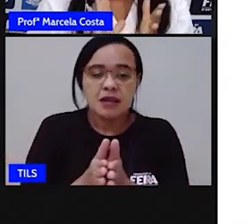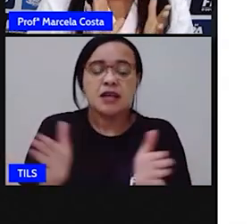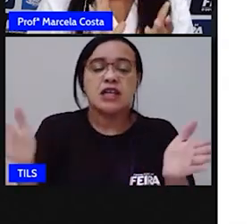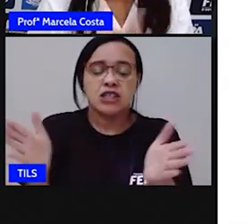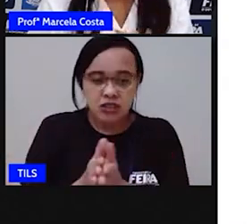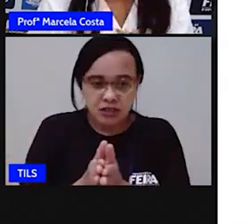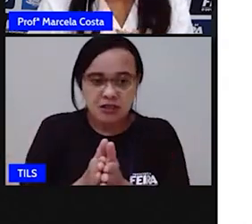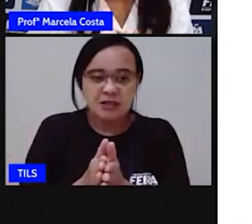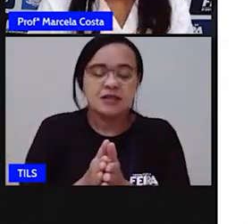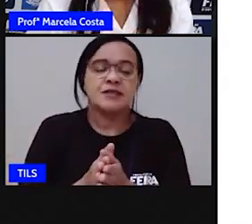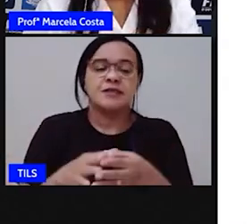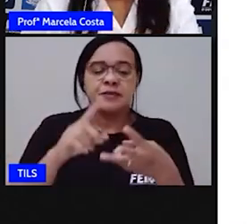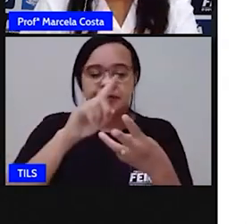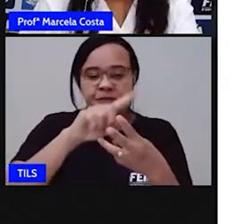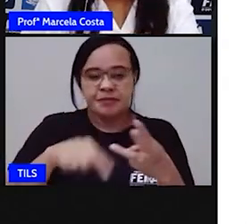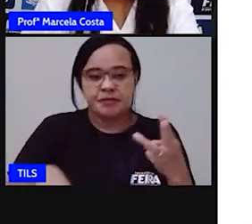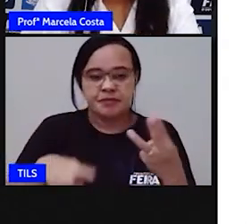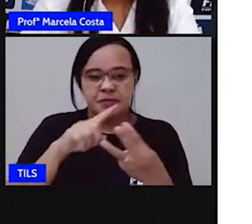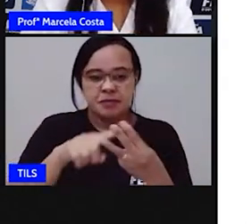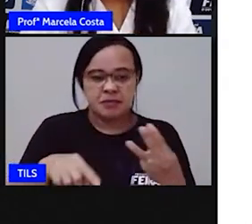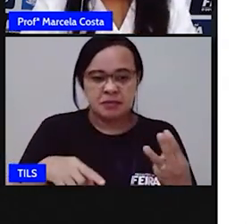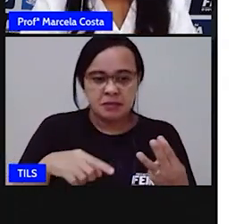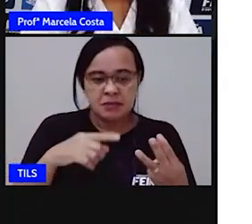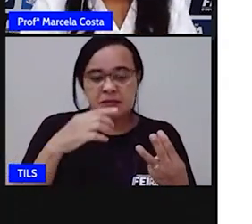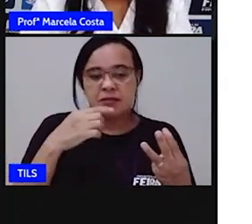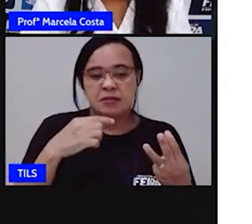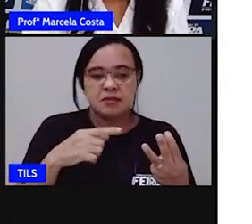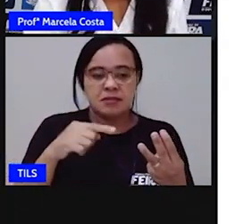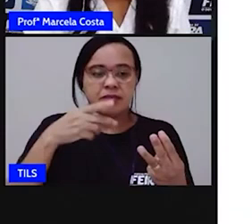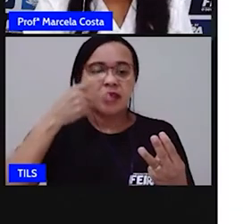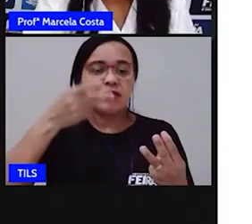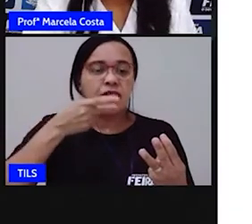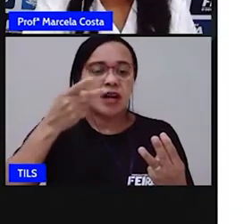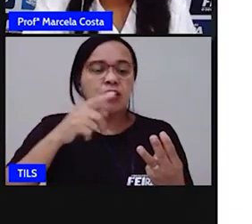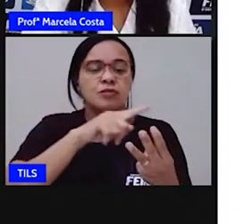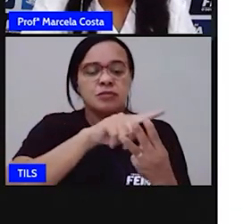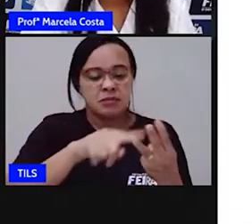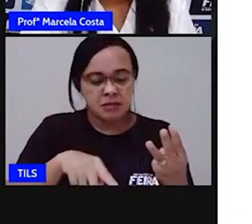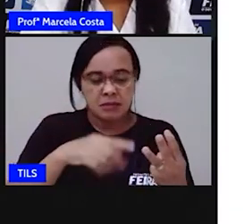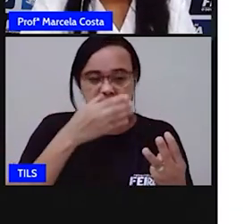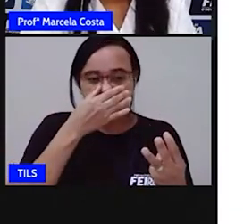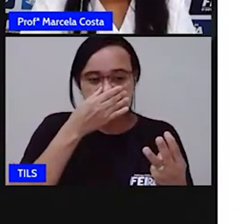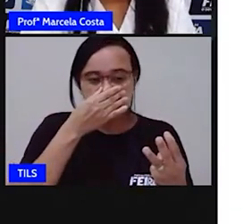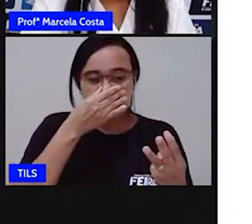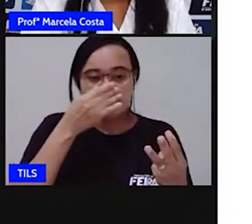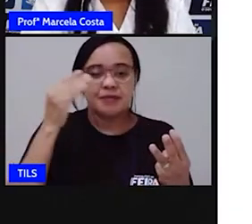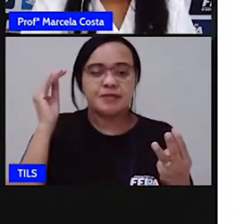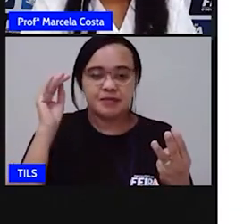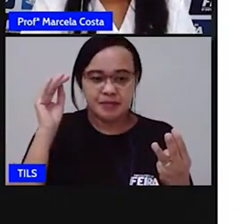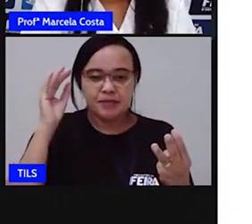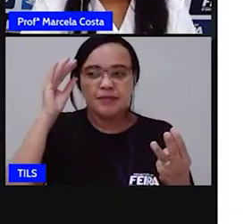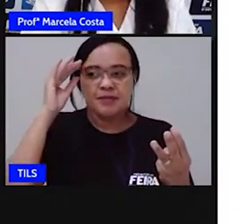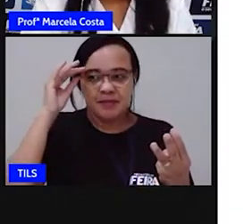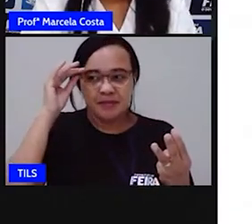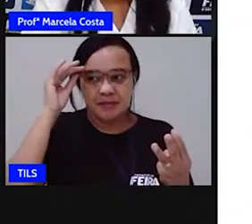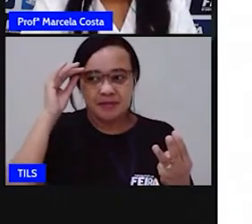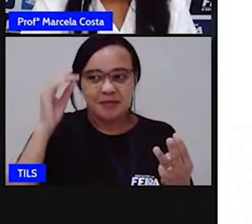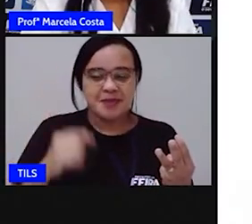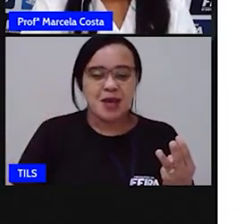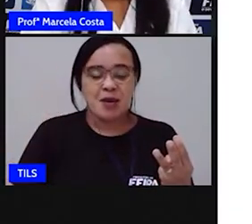Parede. Você abriu a boca três vezes para falar essa palavrinha.